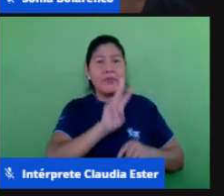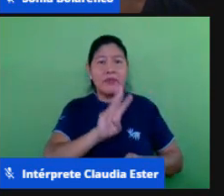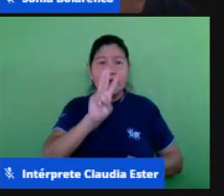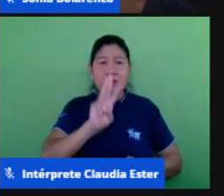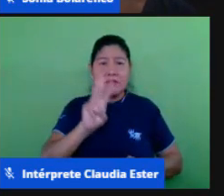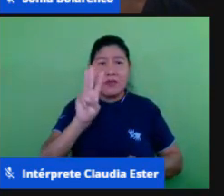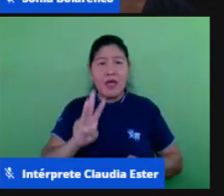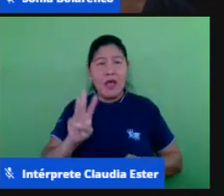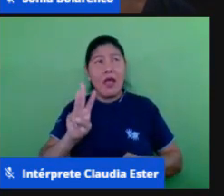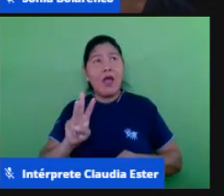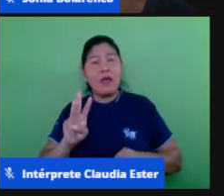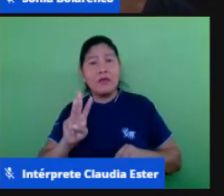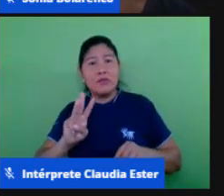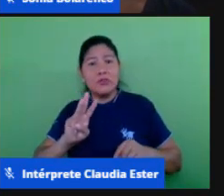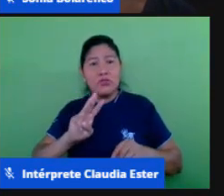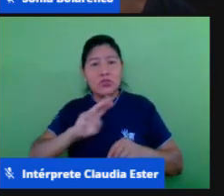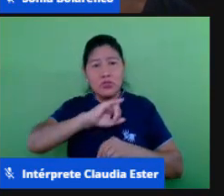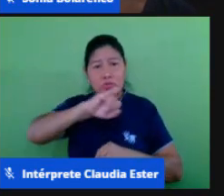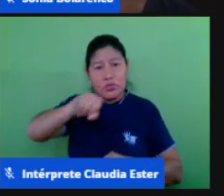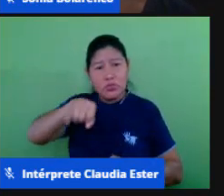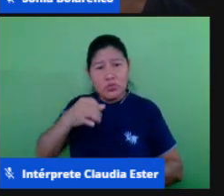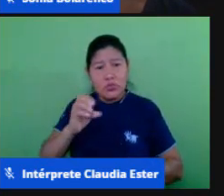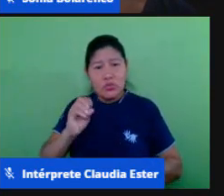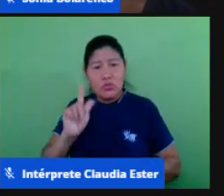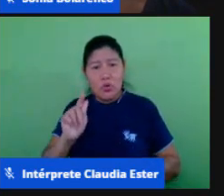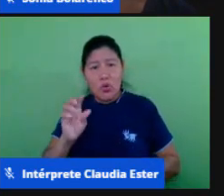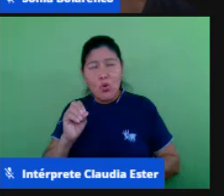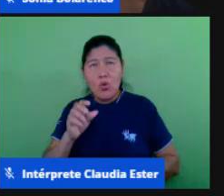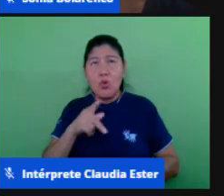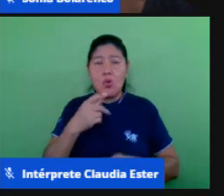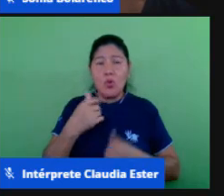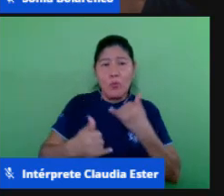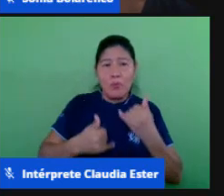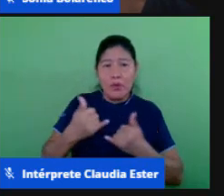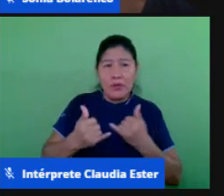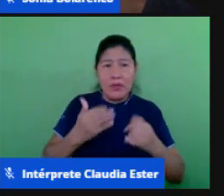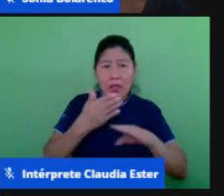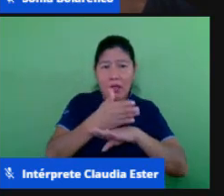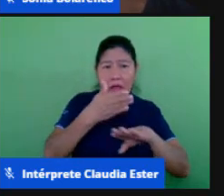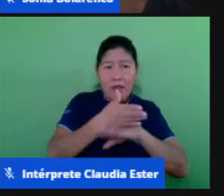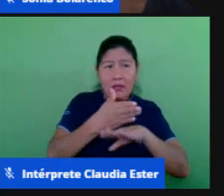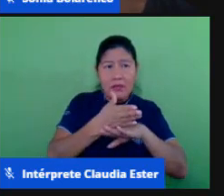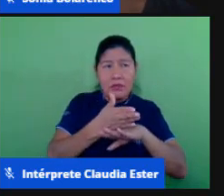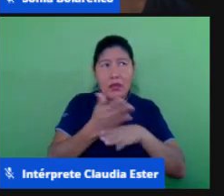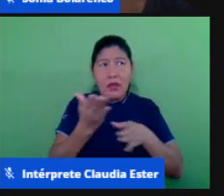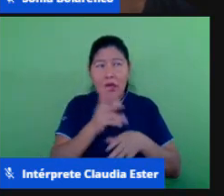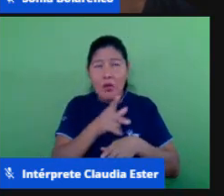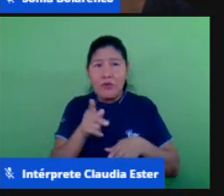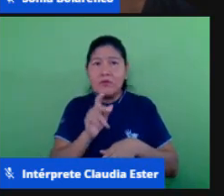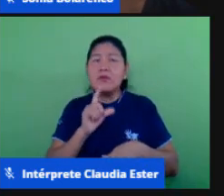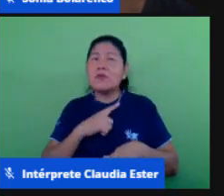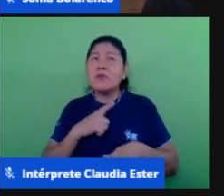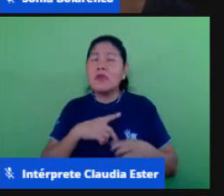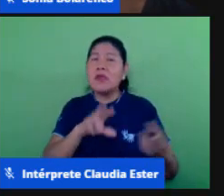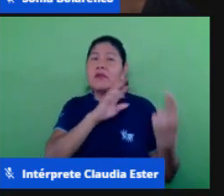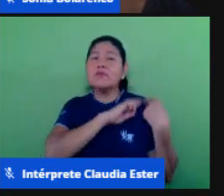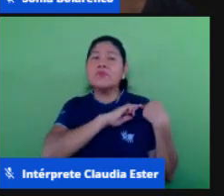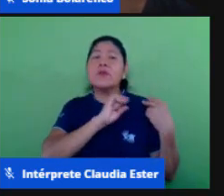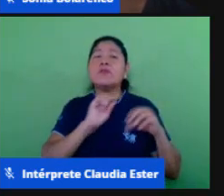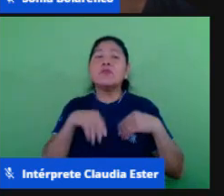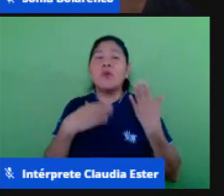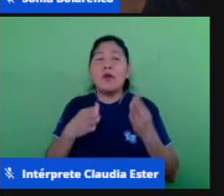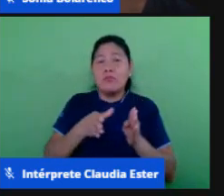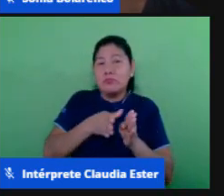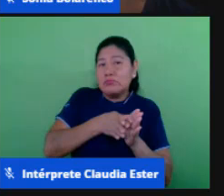o professor tem o papel de mediador é aquele que medeia a aprendizagem no sentido